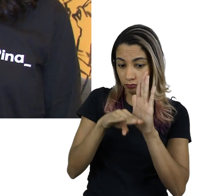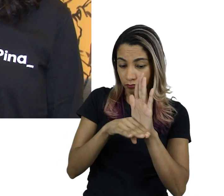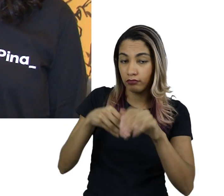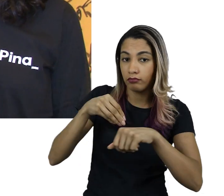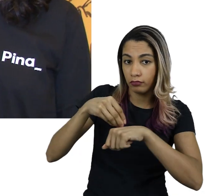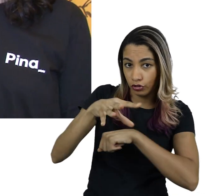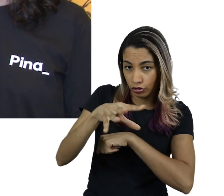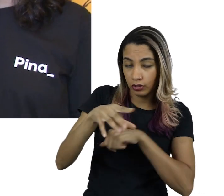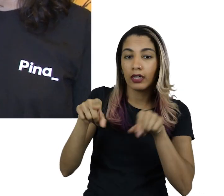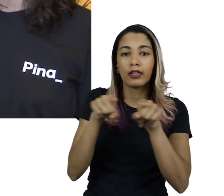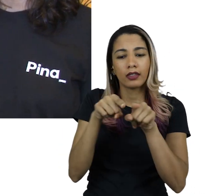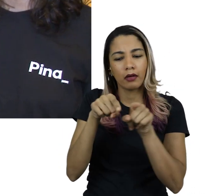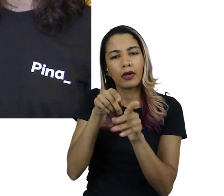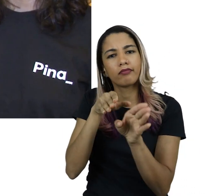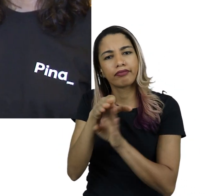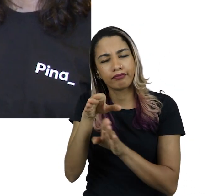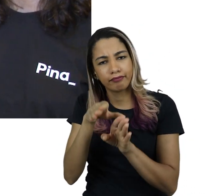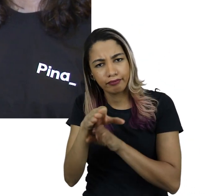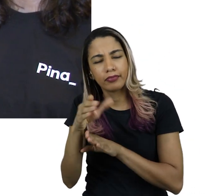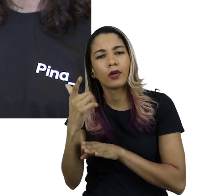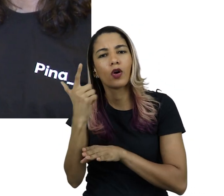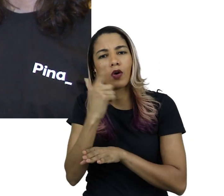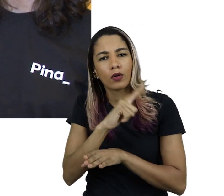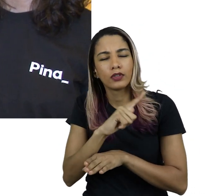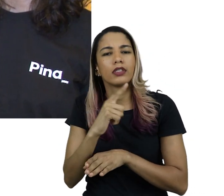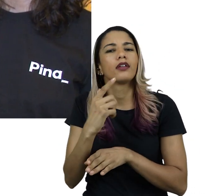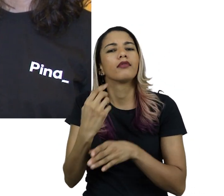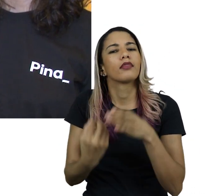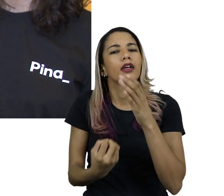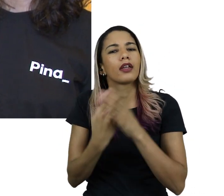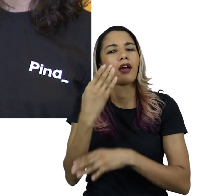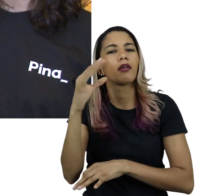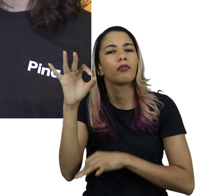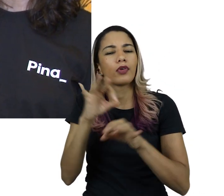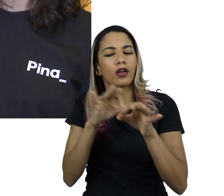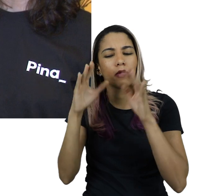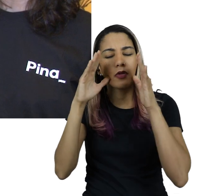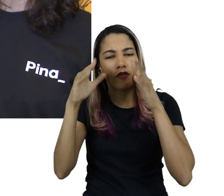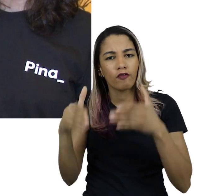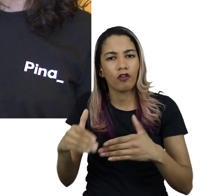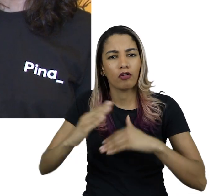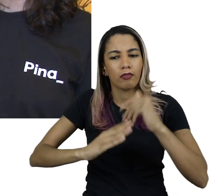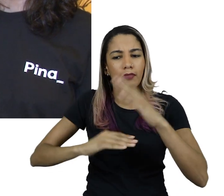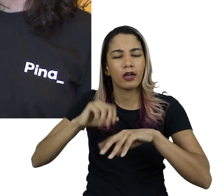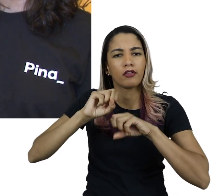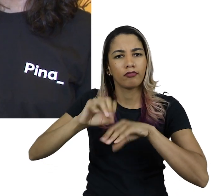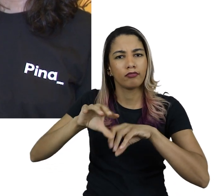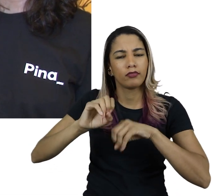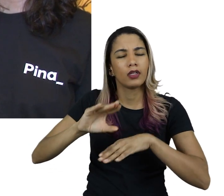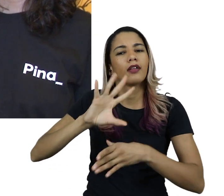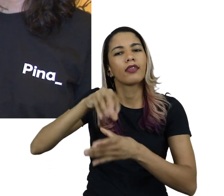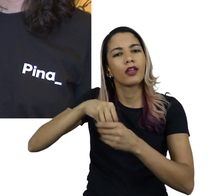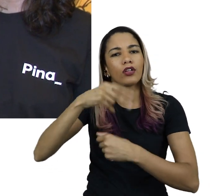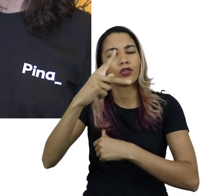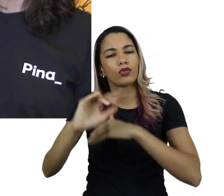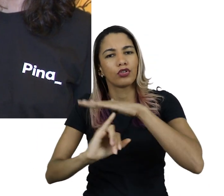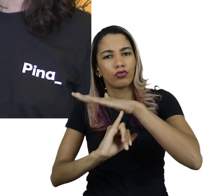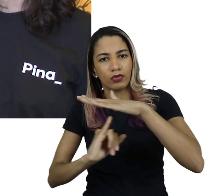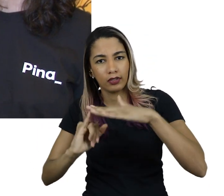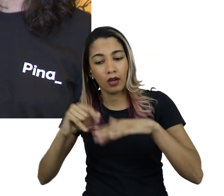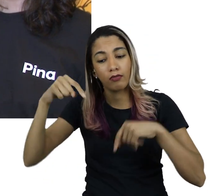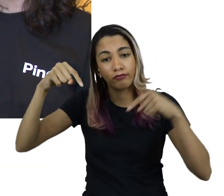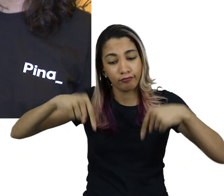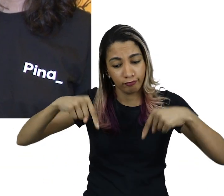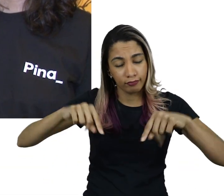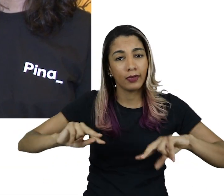básica sugerida, bem como nossas dicas para o desenvolvimento de um programa com esse foco em sua instituição, clique nos